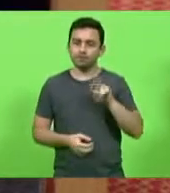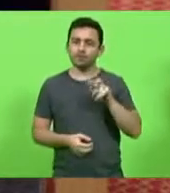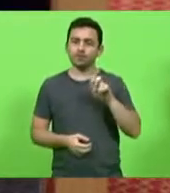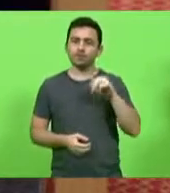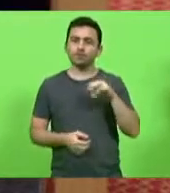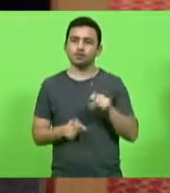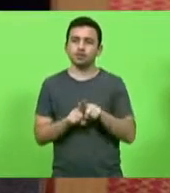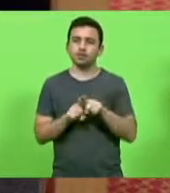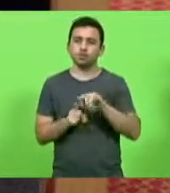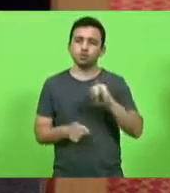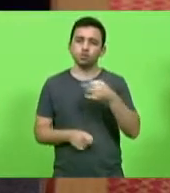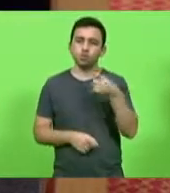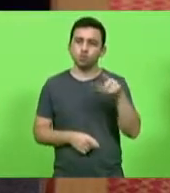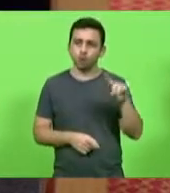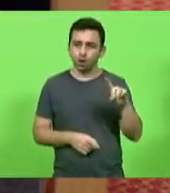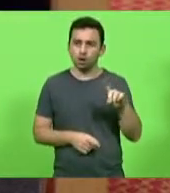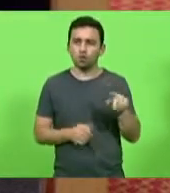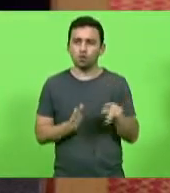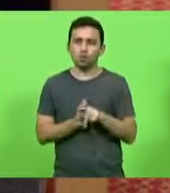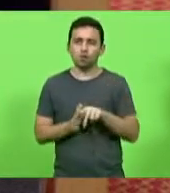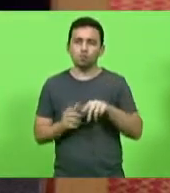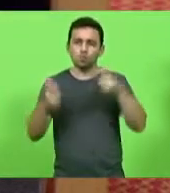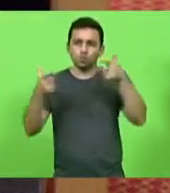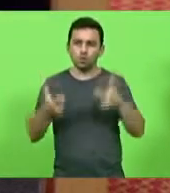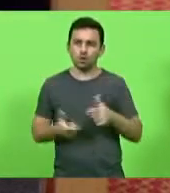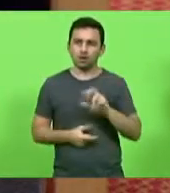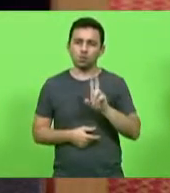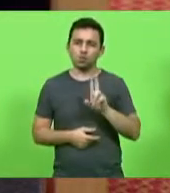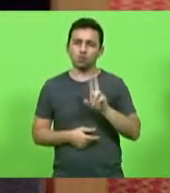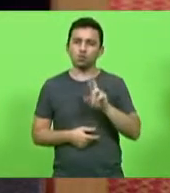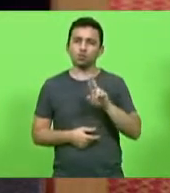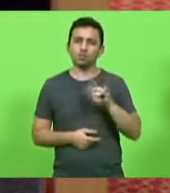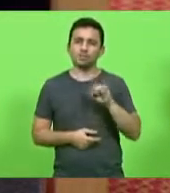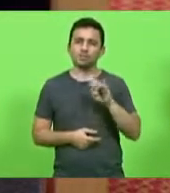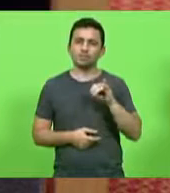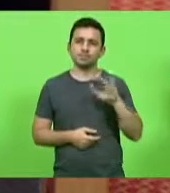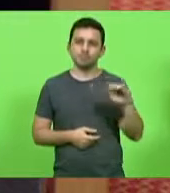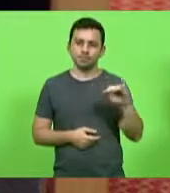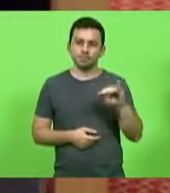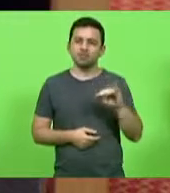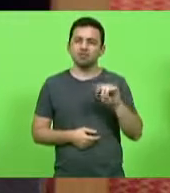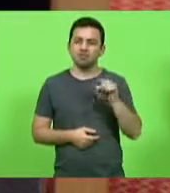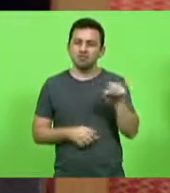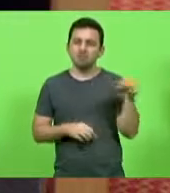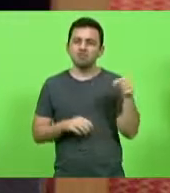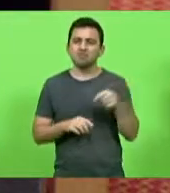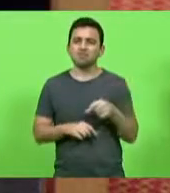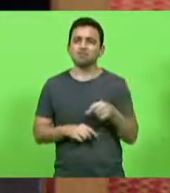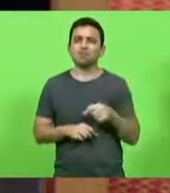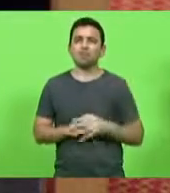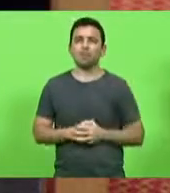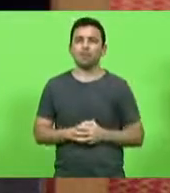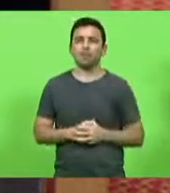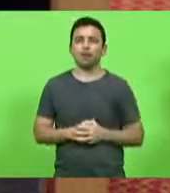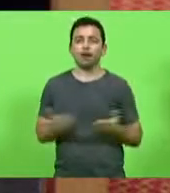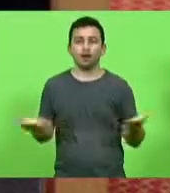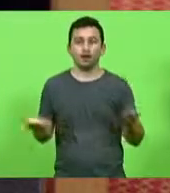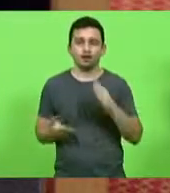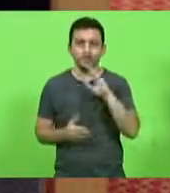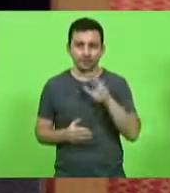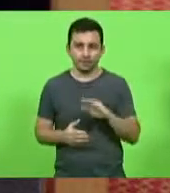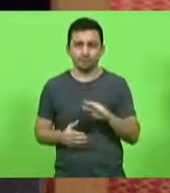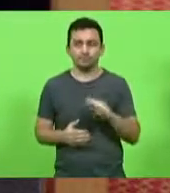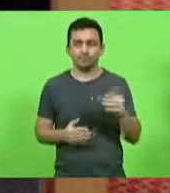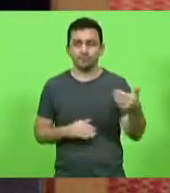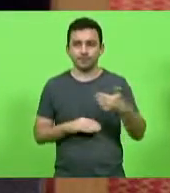e João Alves de Urubici, que estiveram no... Mais 30 segundos. Agora à tarde, senhor presidente,